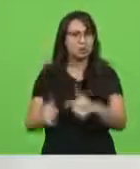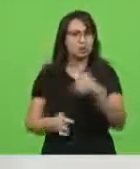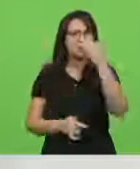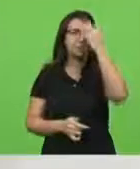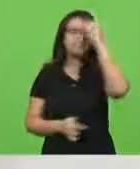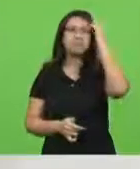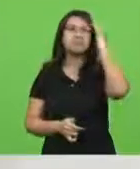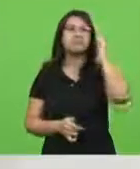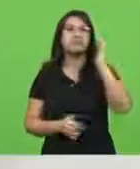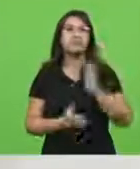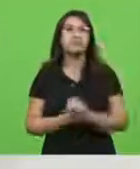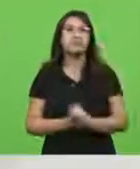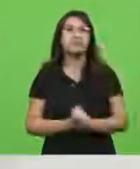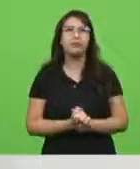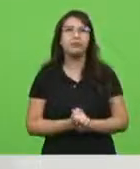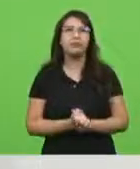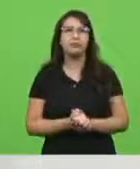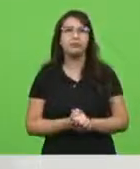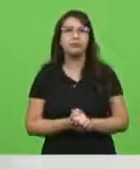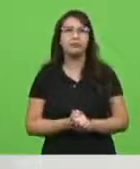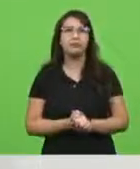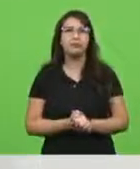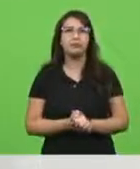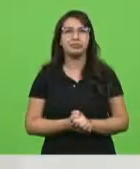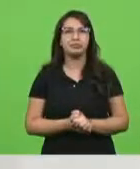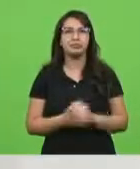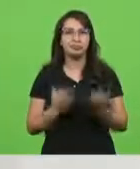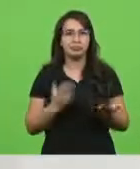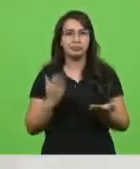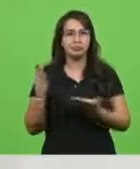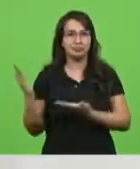Olha aqui, sabe o que é isso daqui?